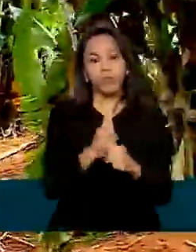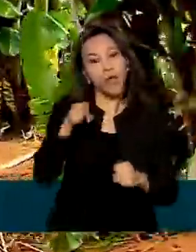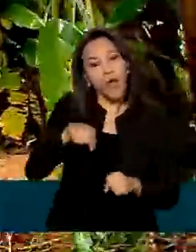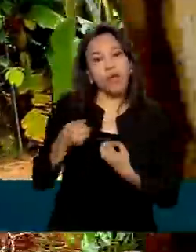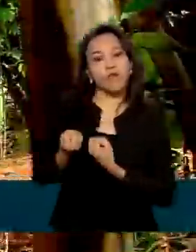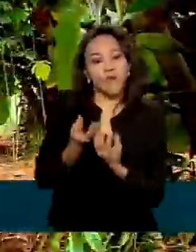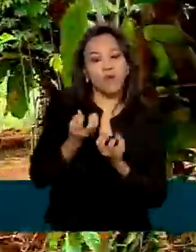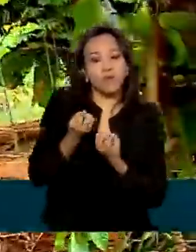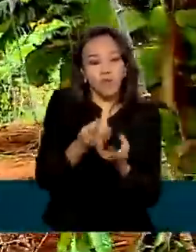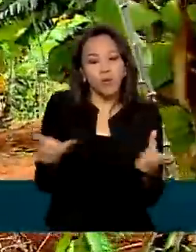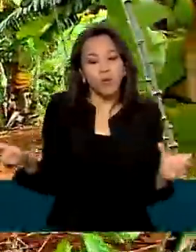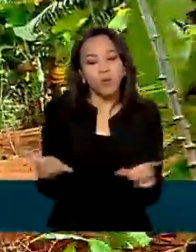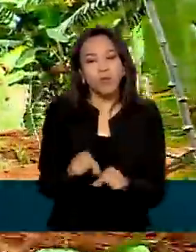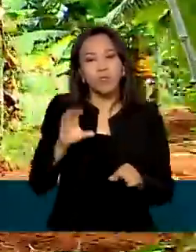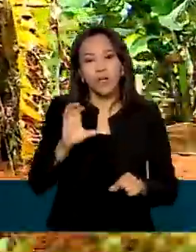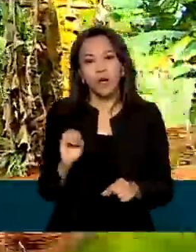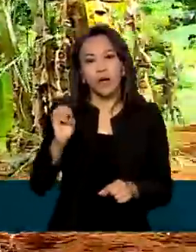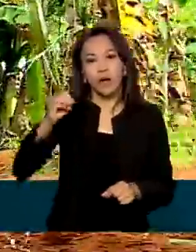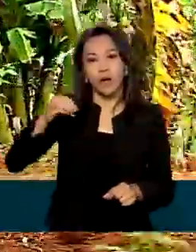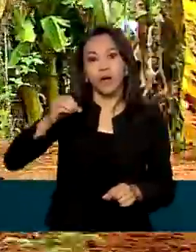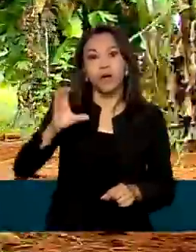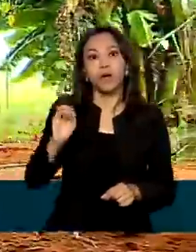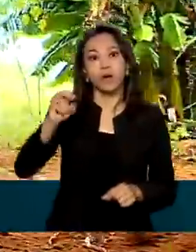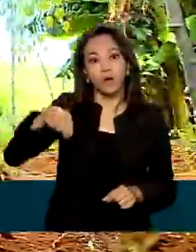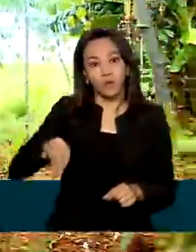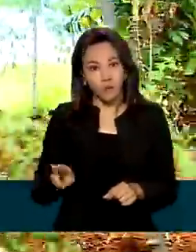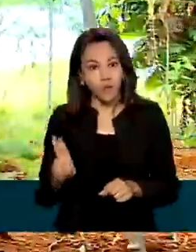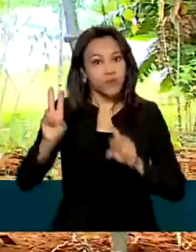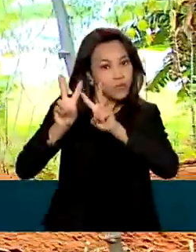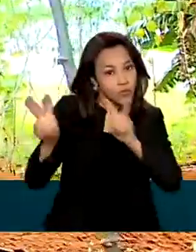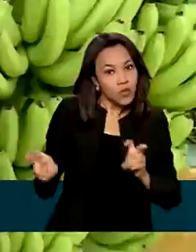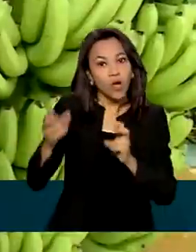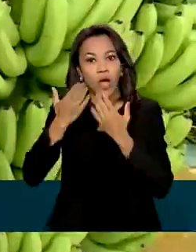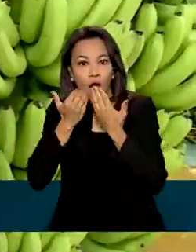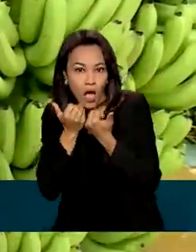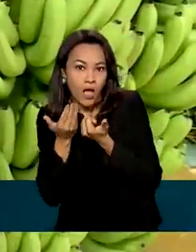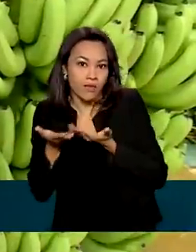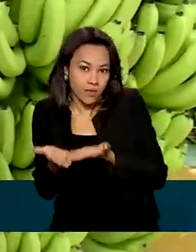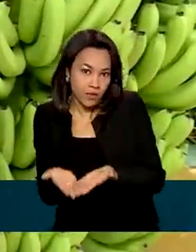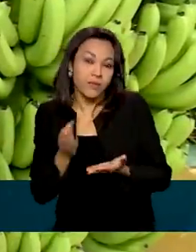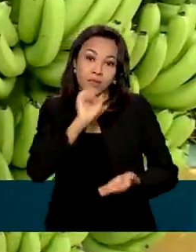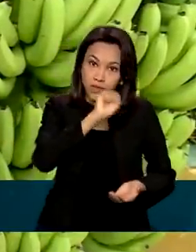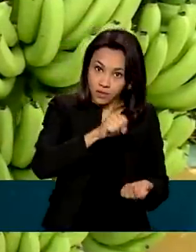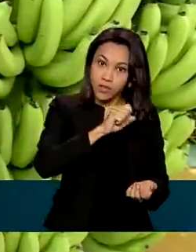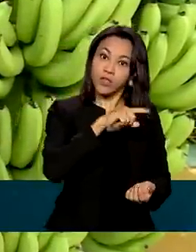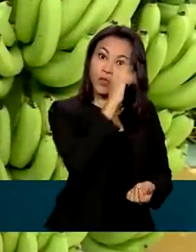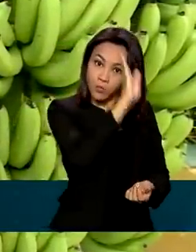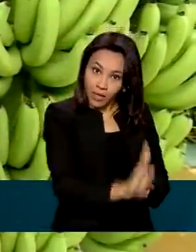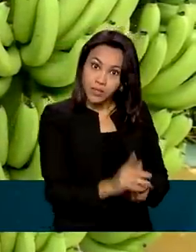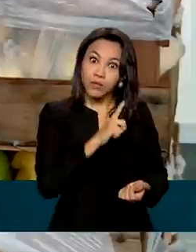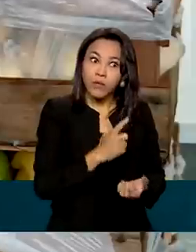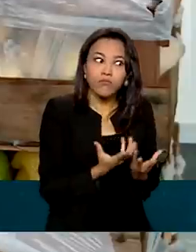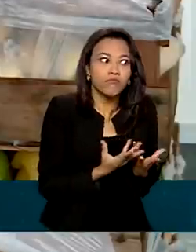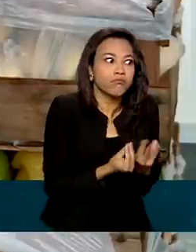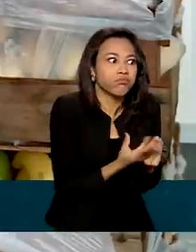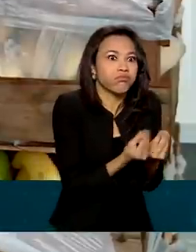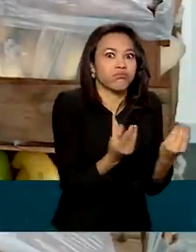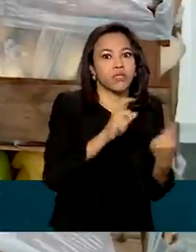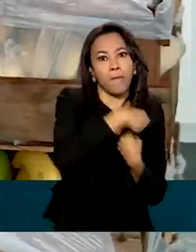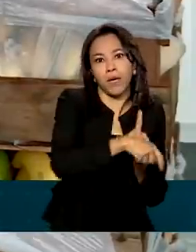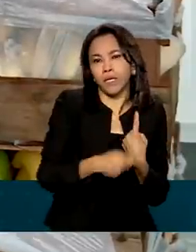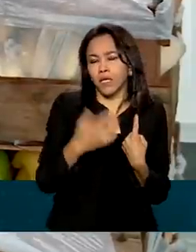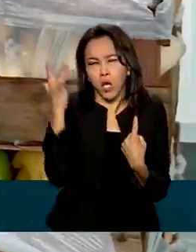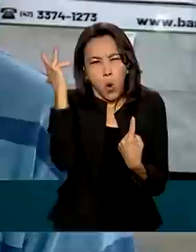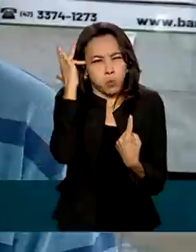Organização das Nações Unidas para Agricultura e Alimentação. Sim, nós temos muita banana e de alta